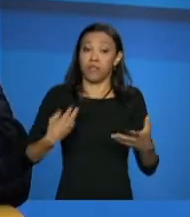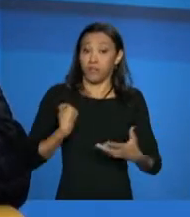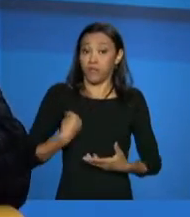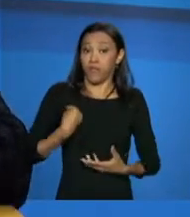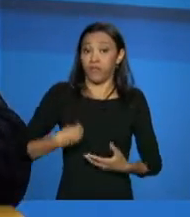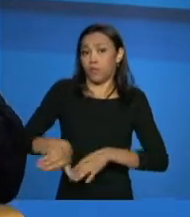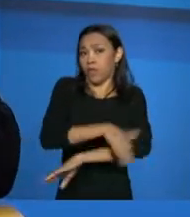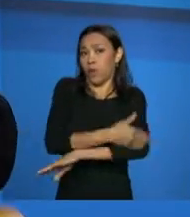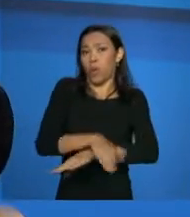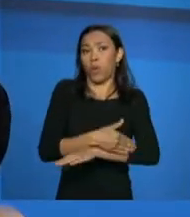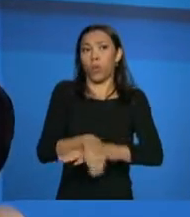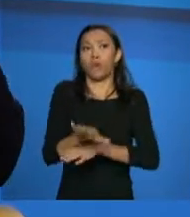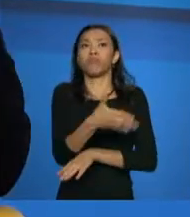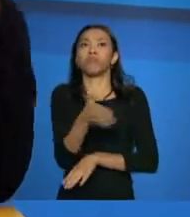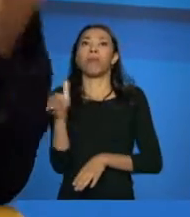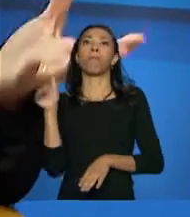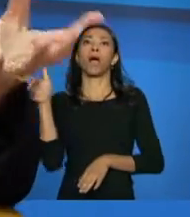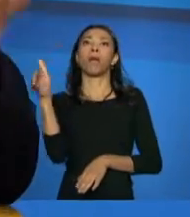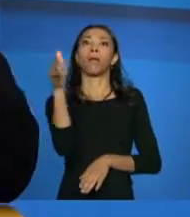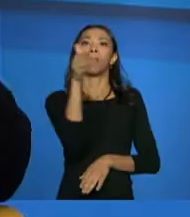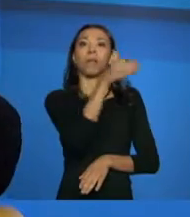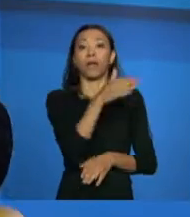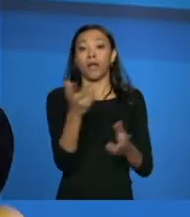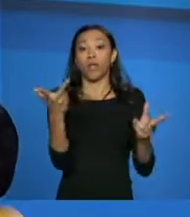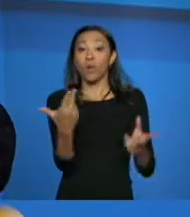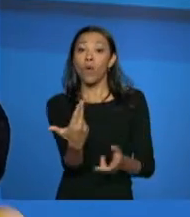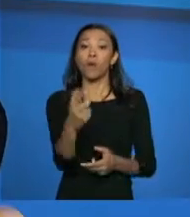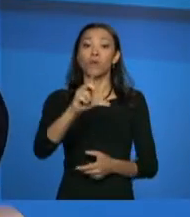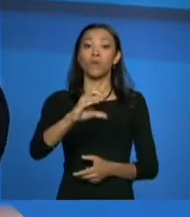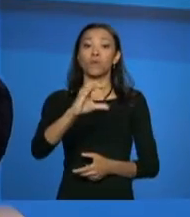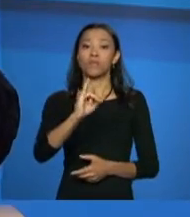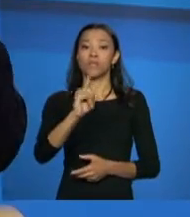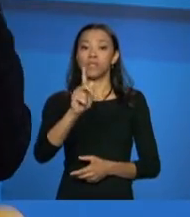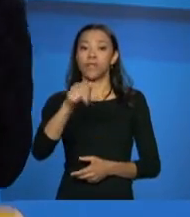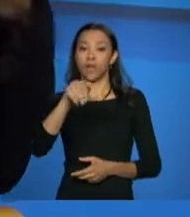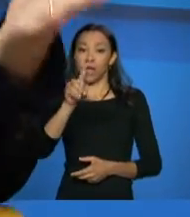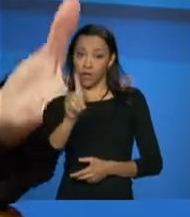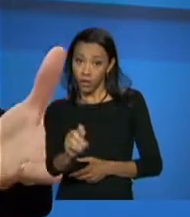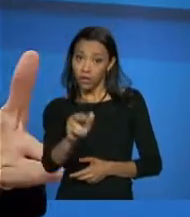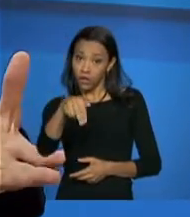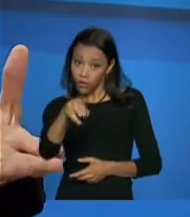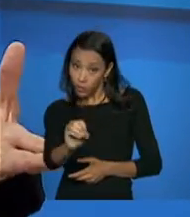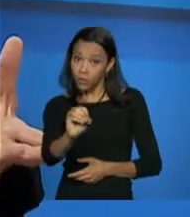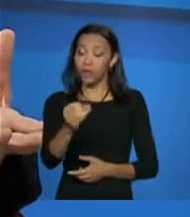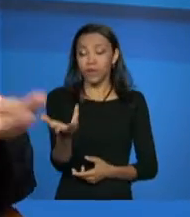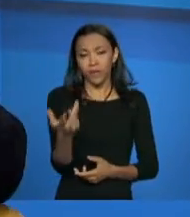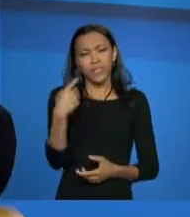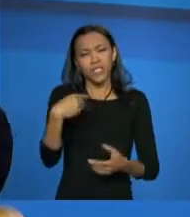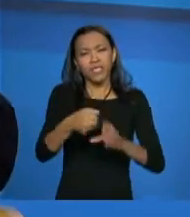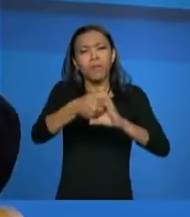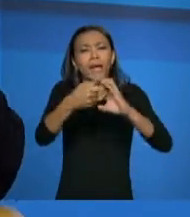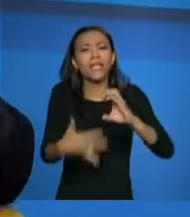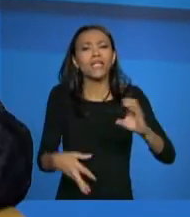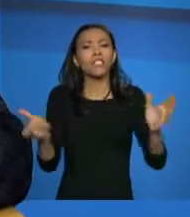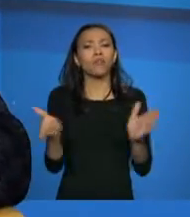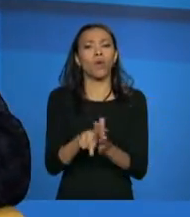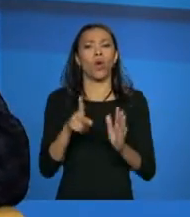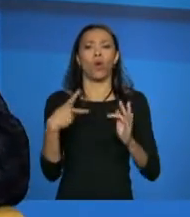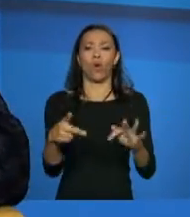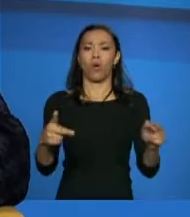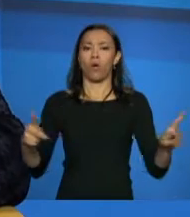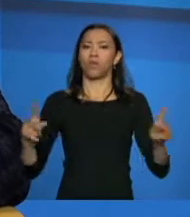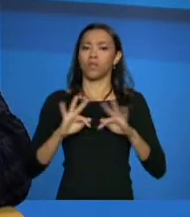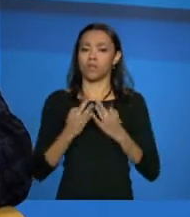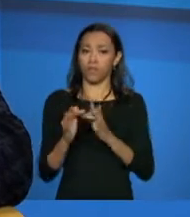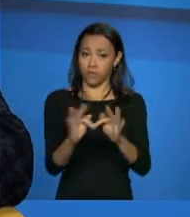falou um pouquinho. Então, a partir dessa gama de informações, a gente diz que traça o perfil socioeconômico da família. Você tem um perfil amplo ali da